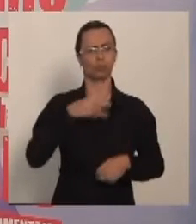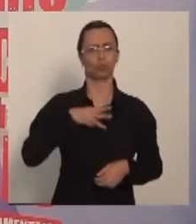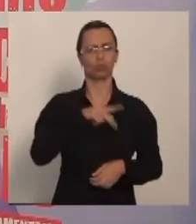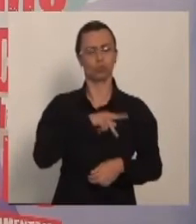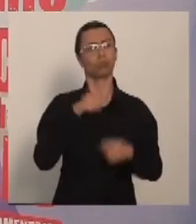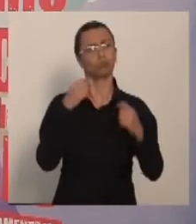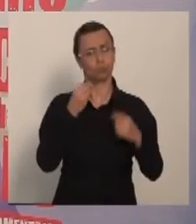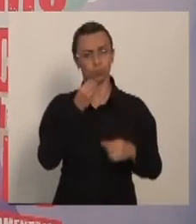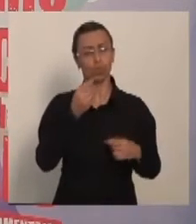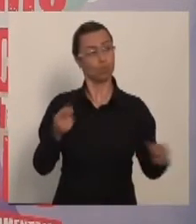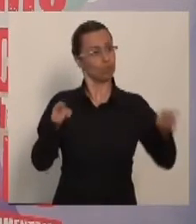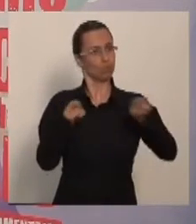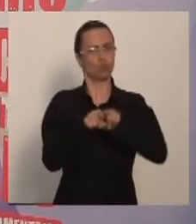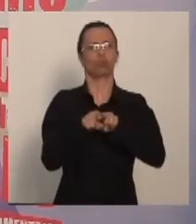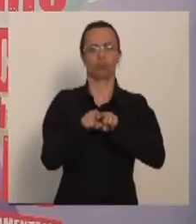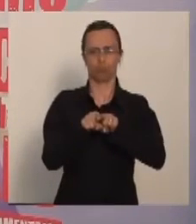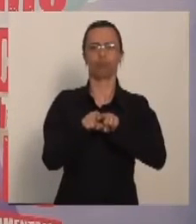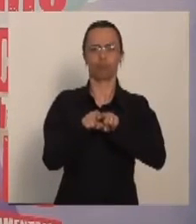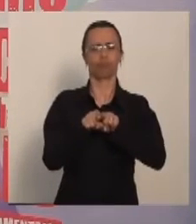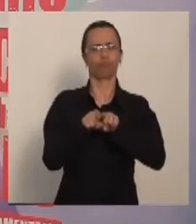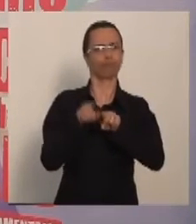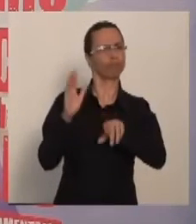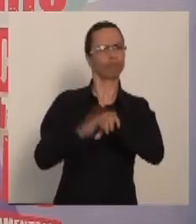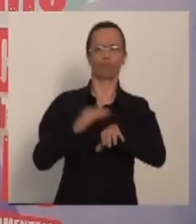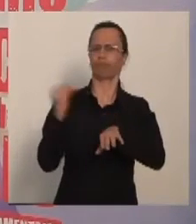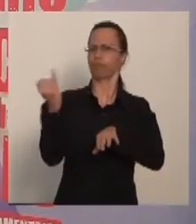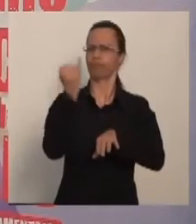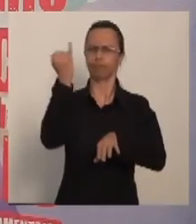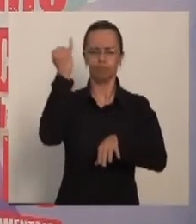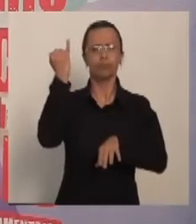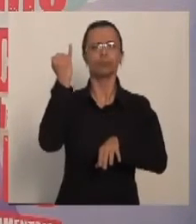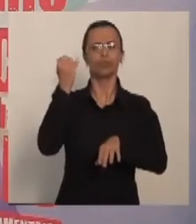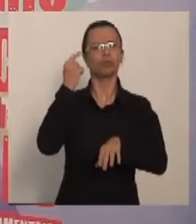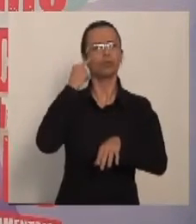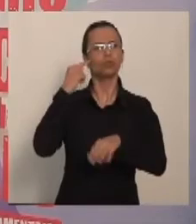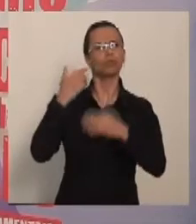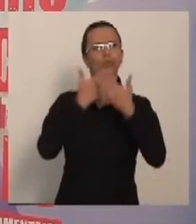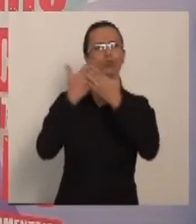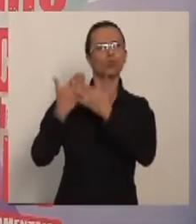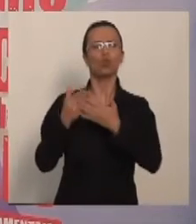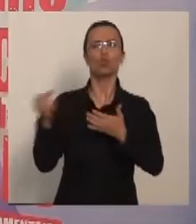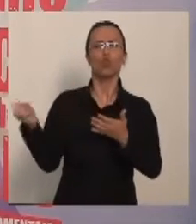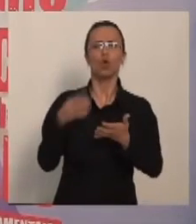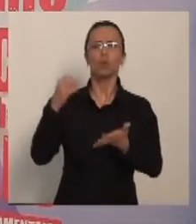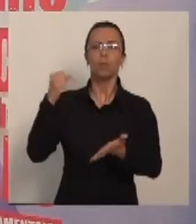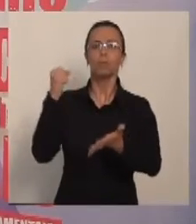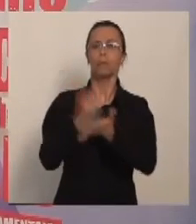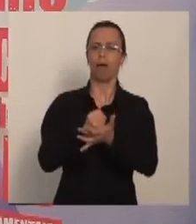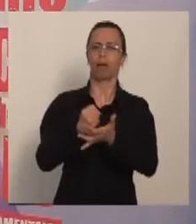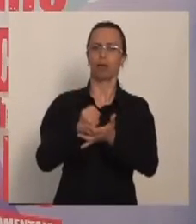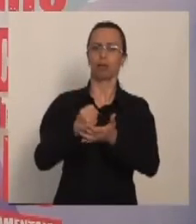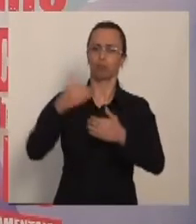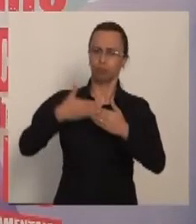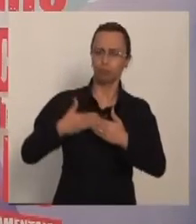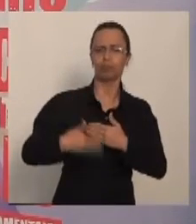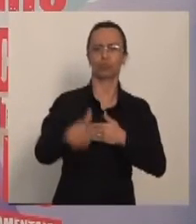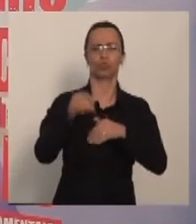a gente entende o Ministério Público como um parceiro crucial para a gente pensar novos marcos para a